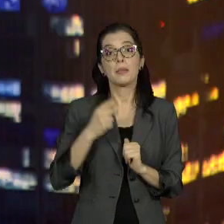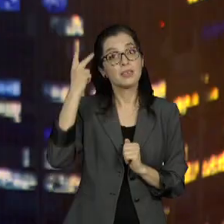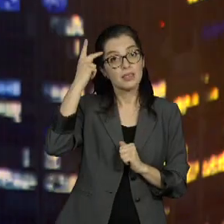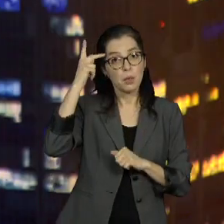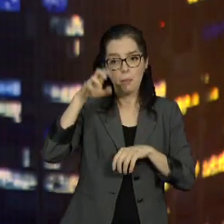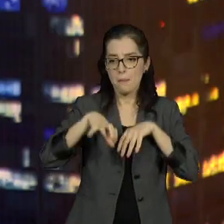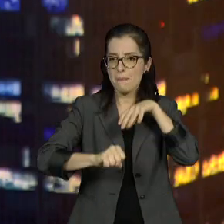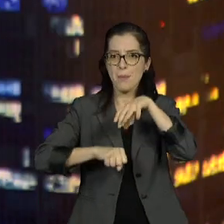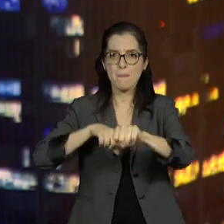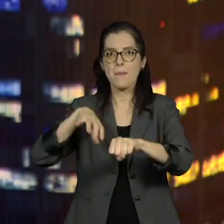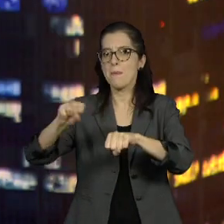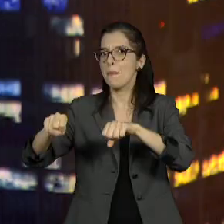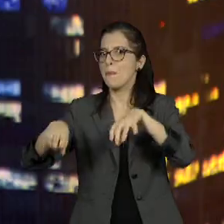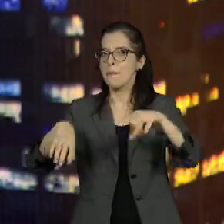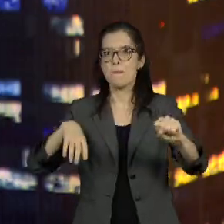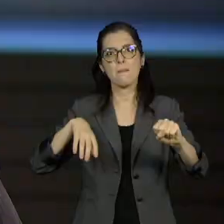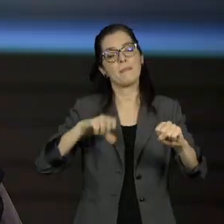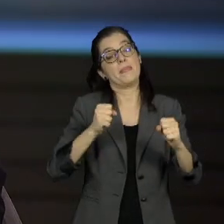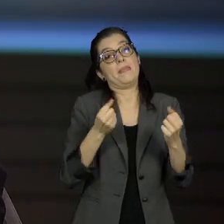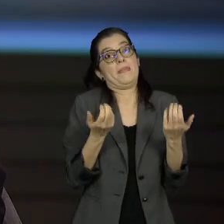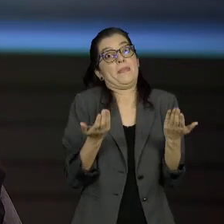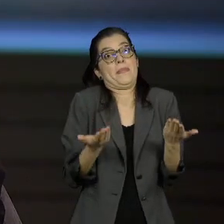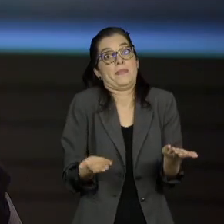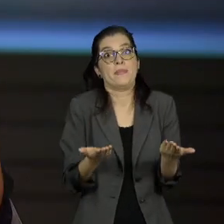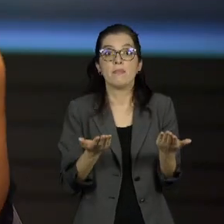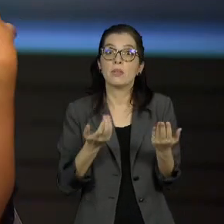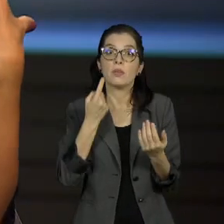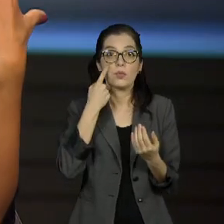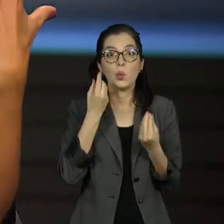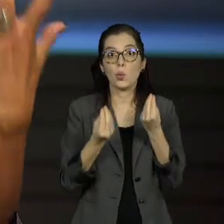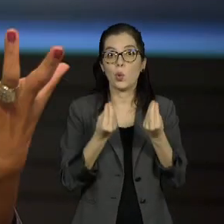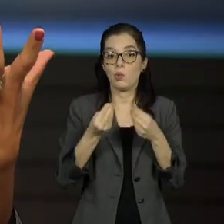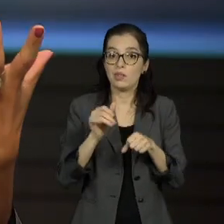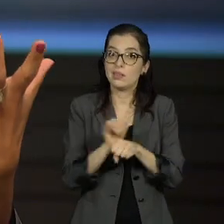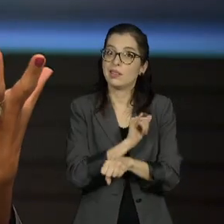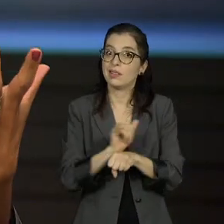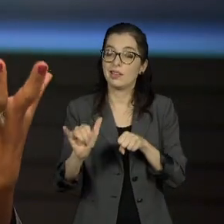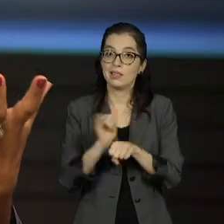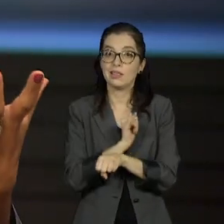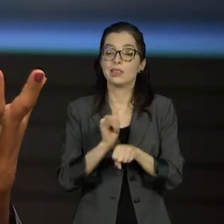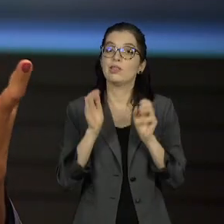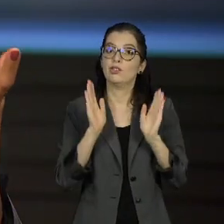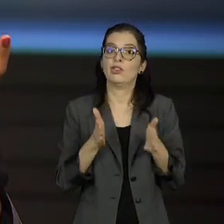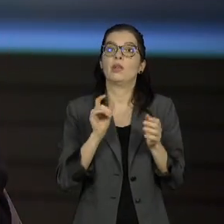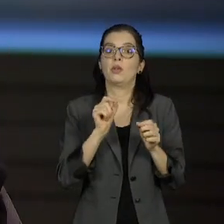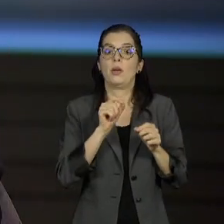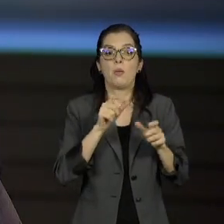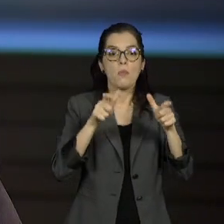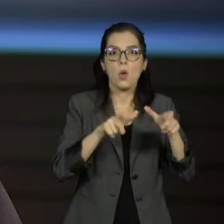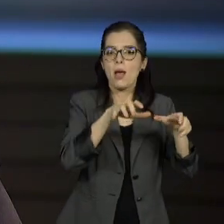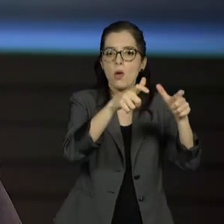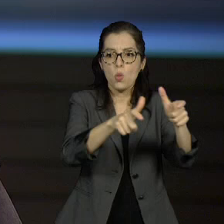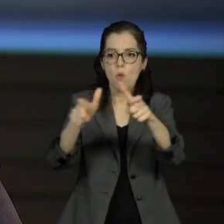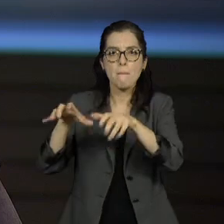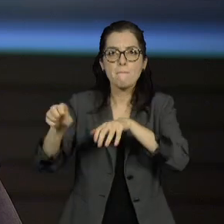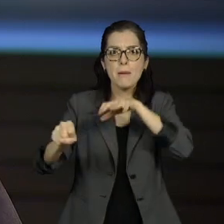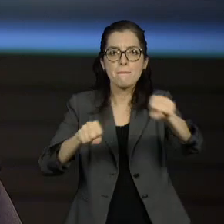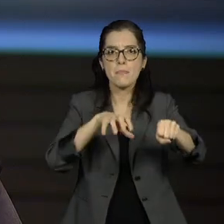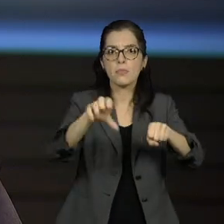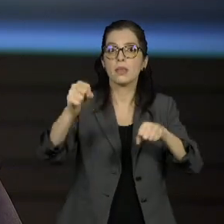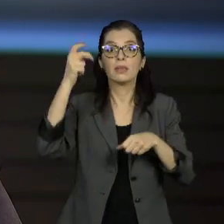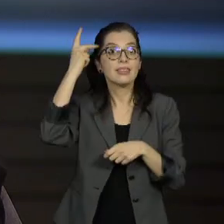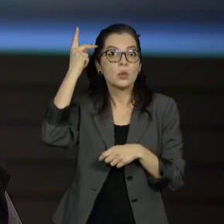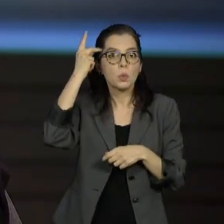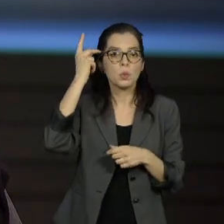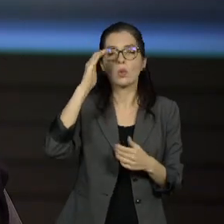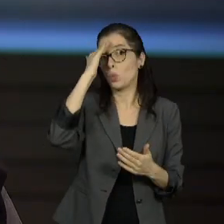diferença, você ter máquina nas regiões das cidades e ter grandes puxadores de votos nessas regiões. Então, eu acredito que o prefeito,